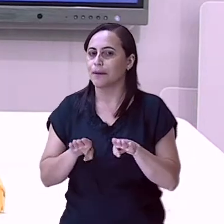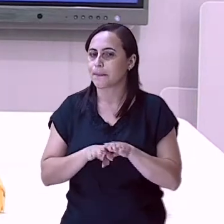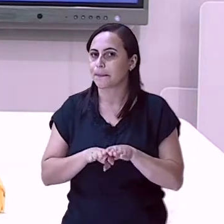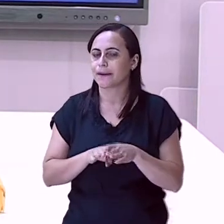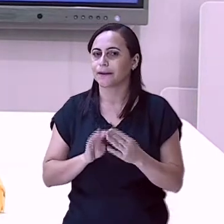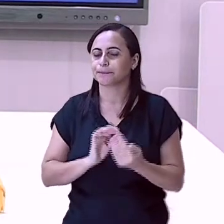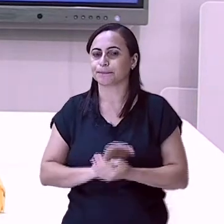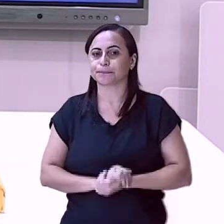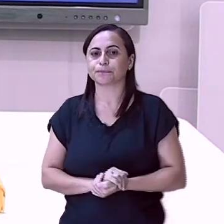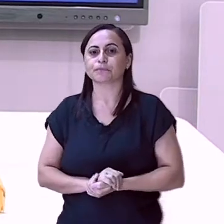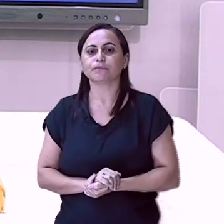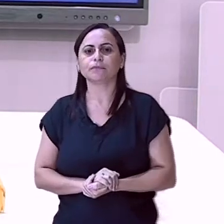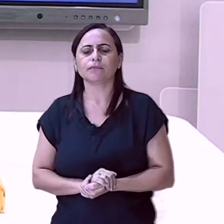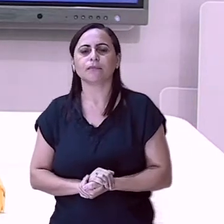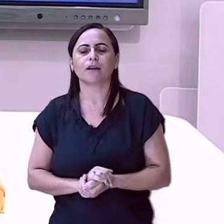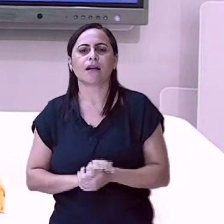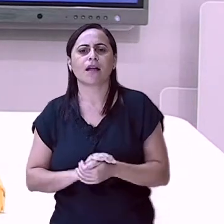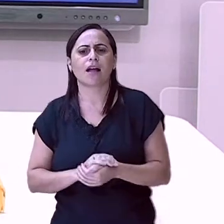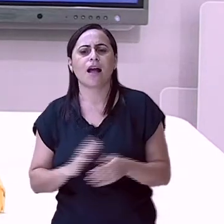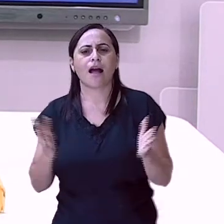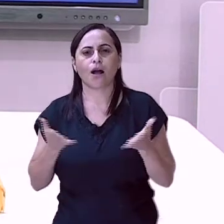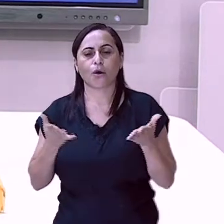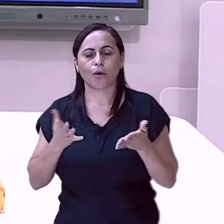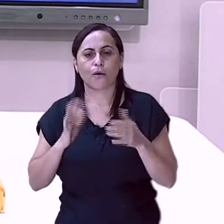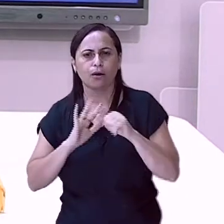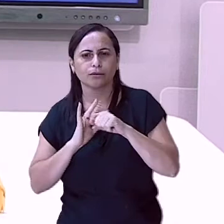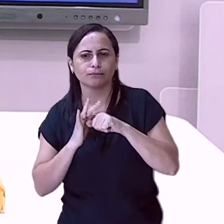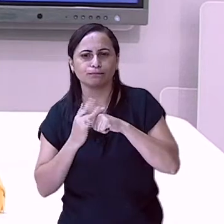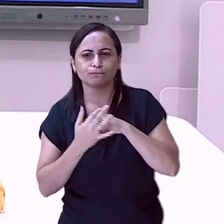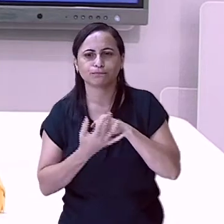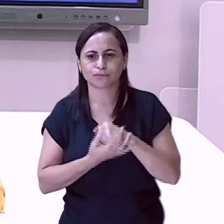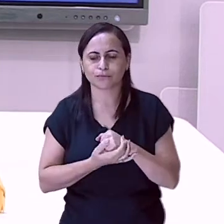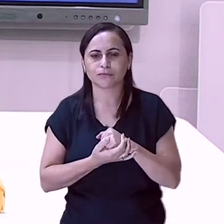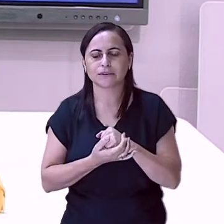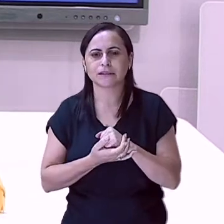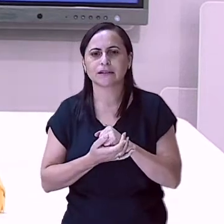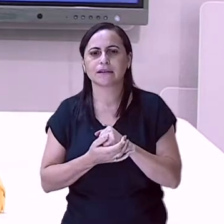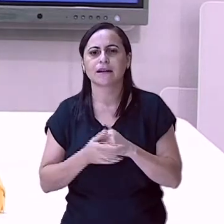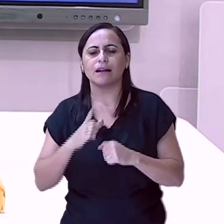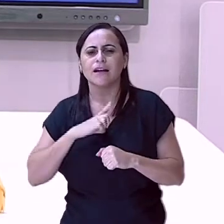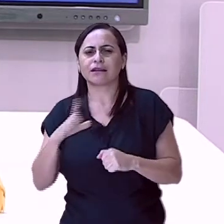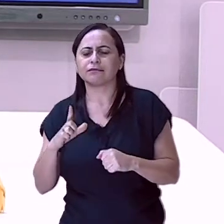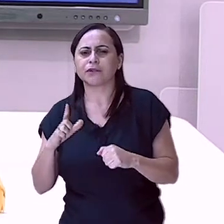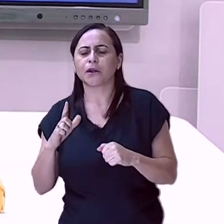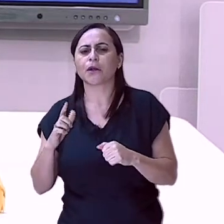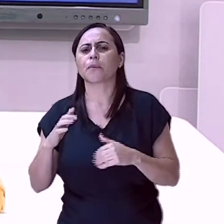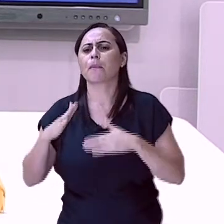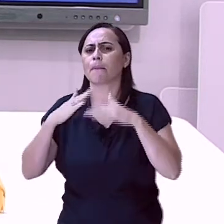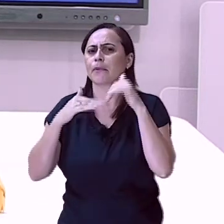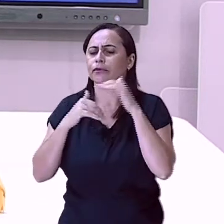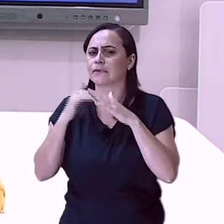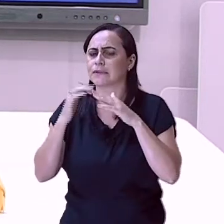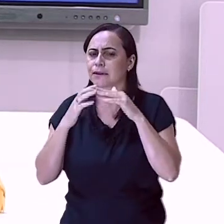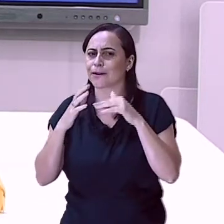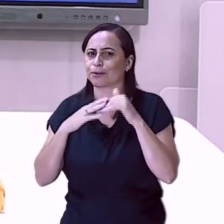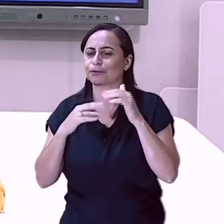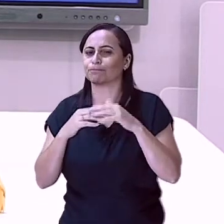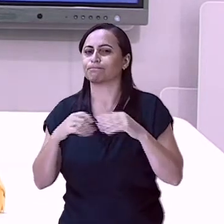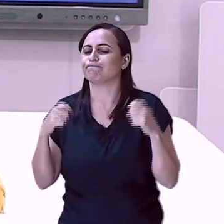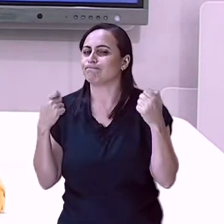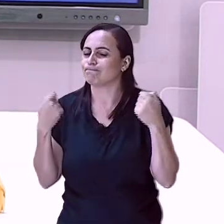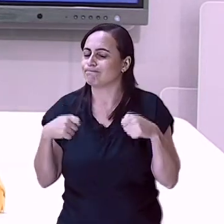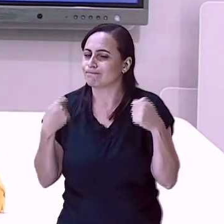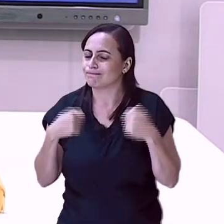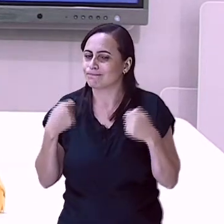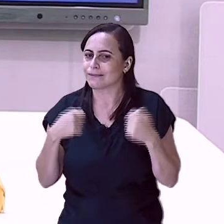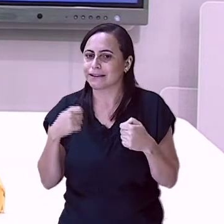não é? De pandemia, tem uma profissão também que teve que se reinventar. E, olha, foram,